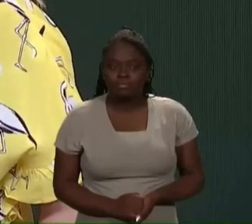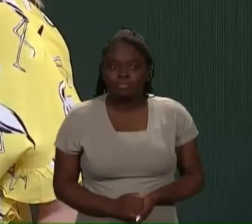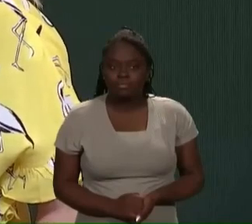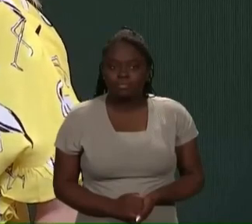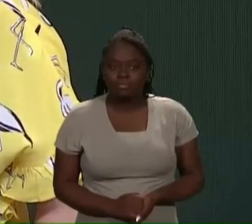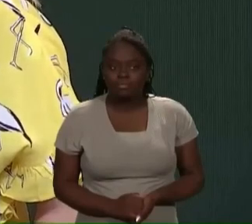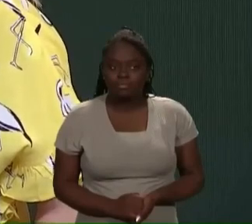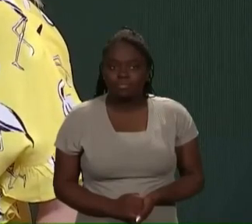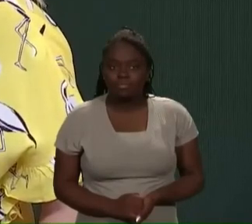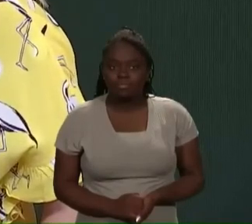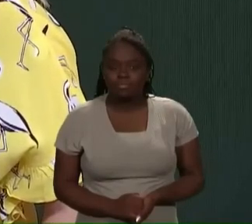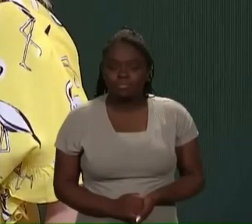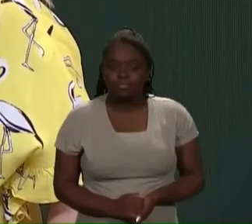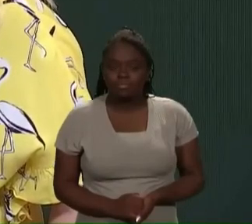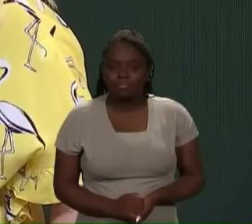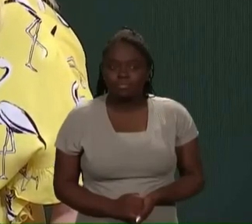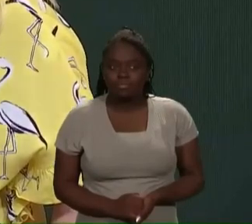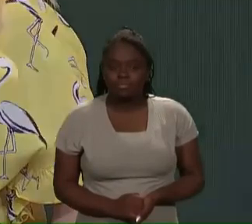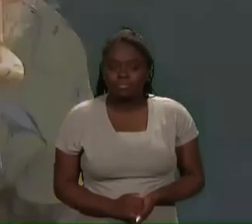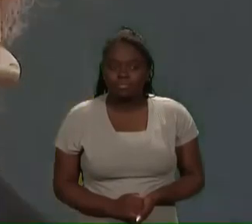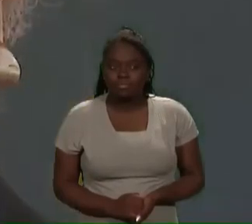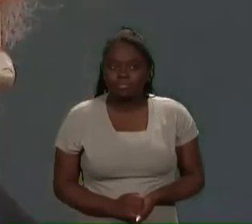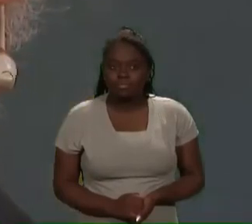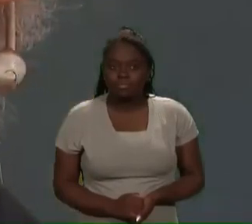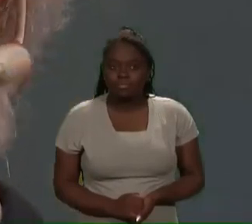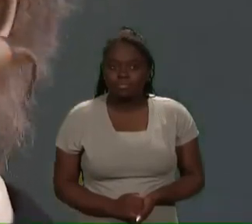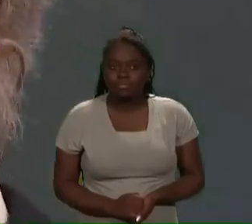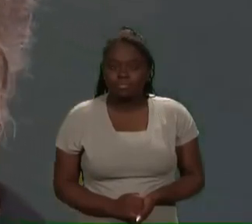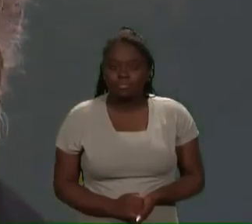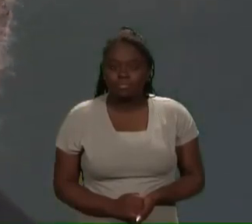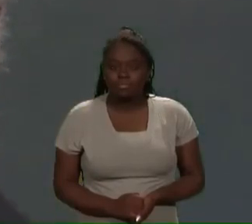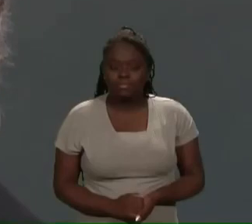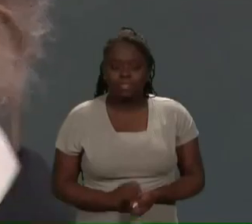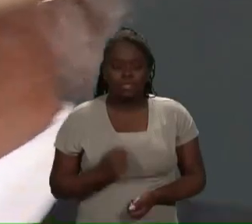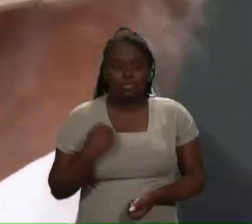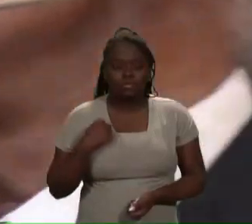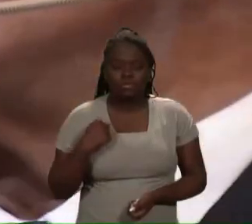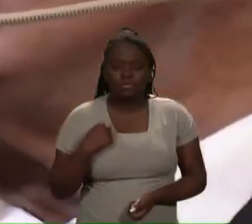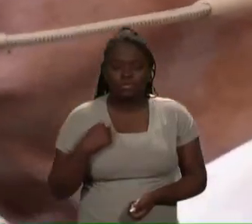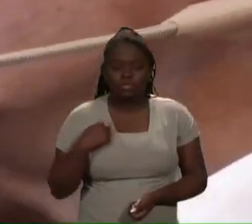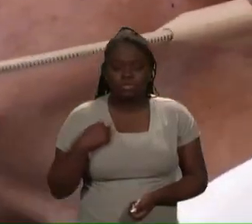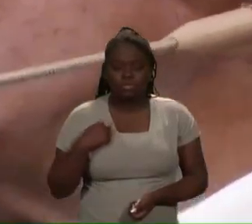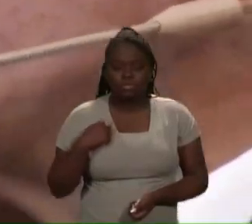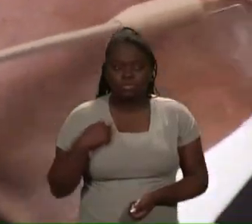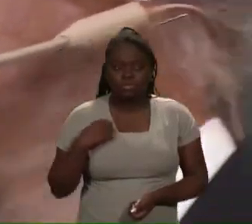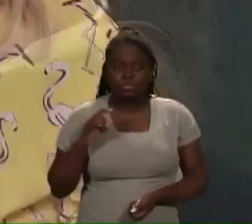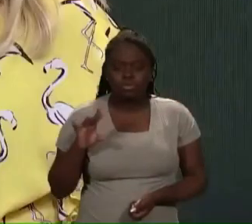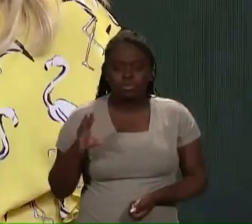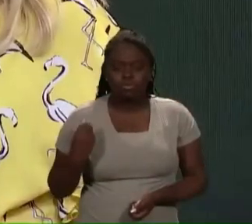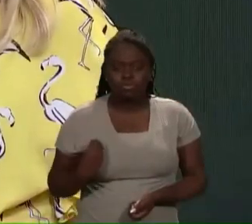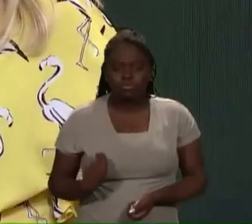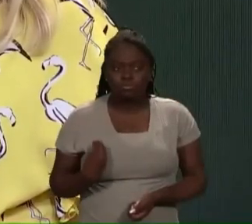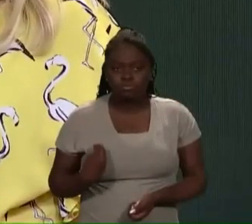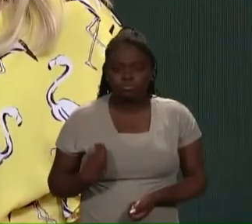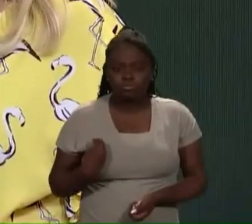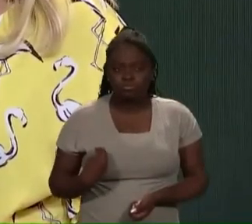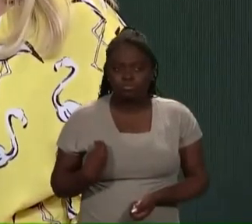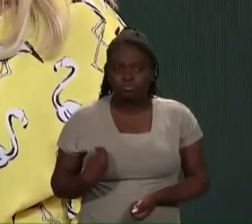Está sendo... Eu só estou vivendo um minuto só.